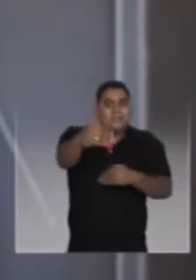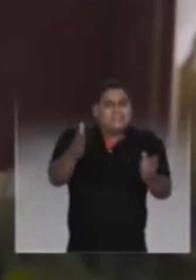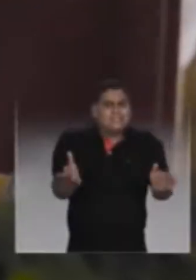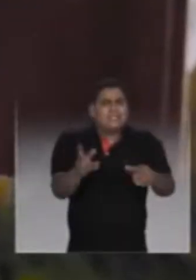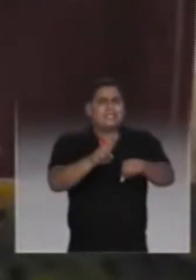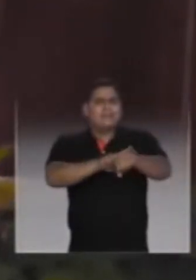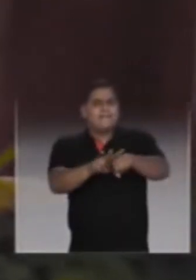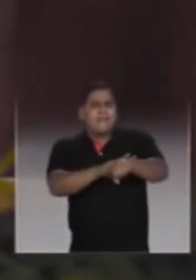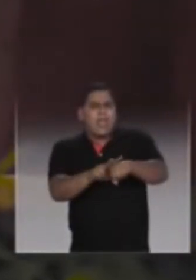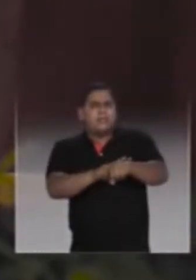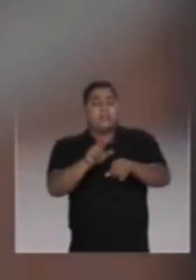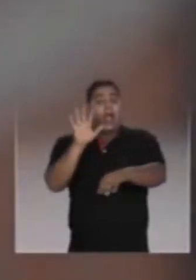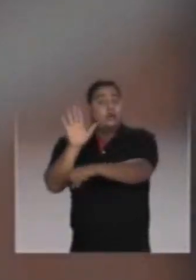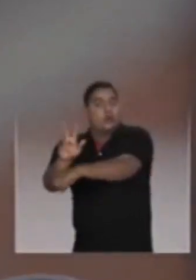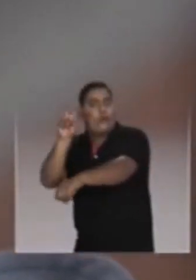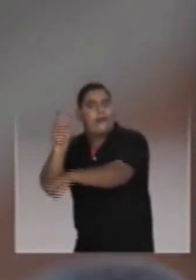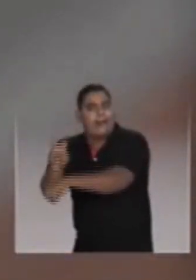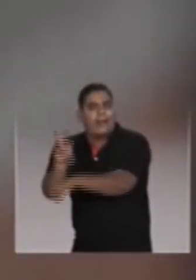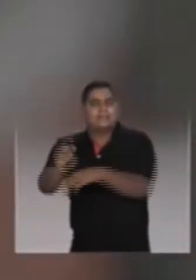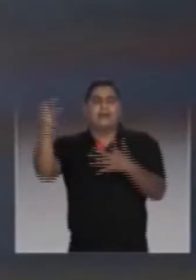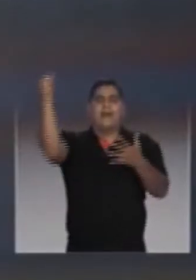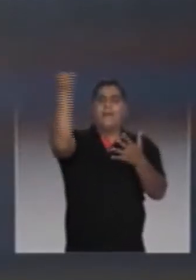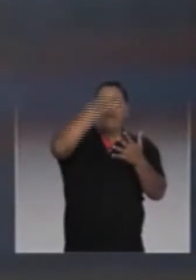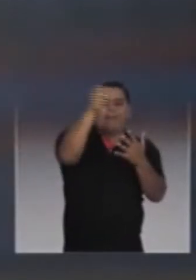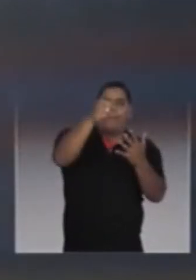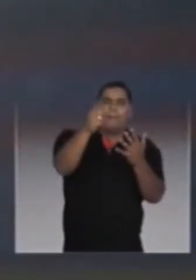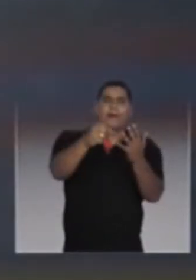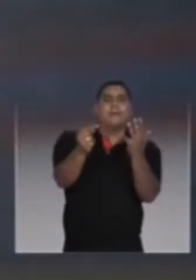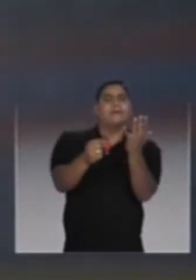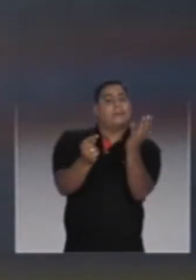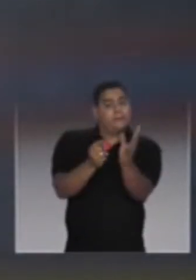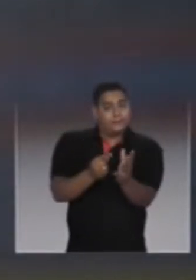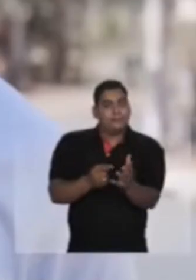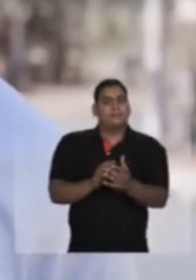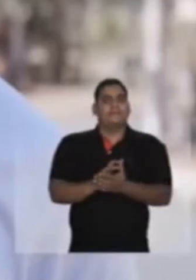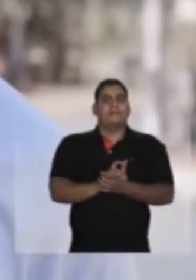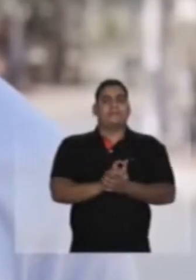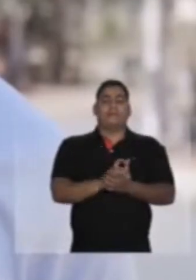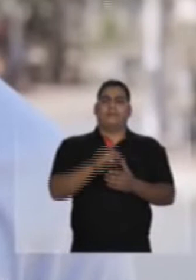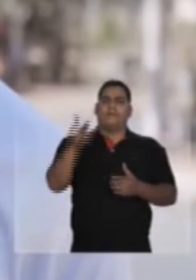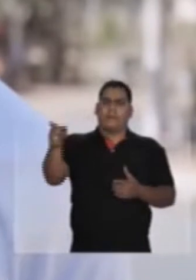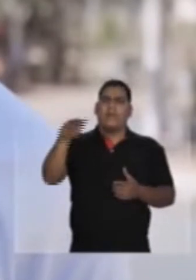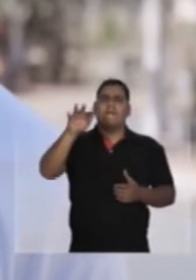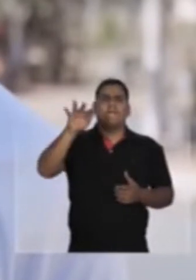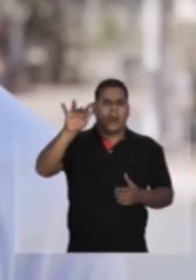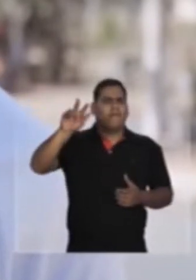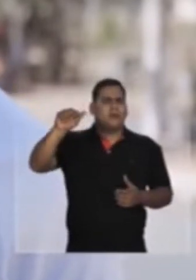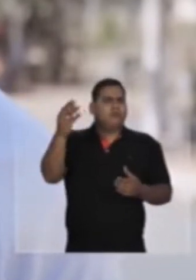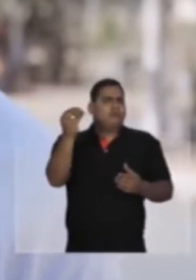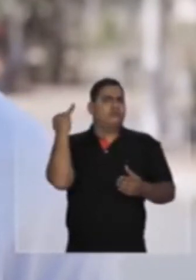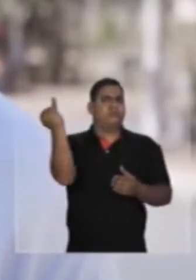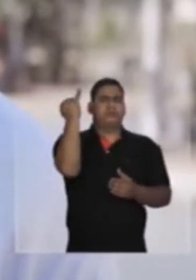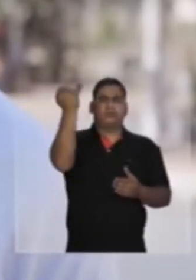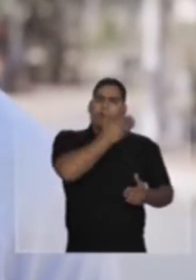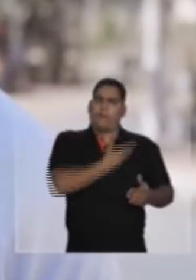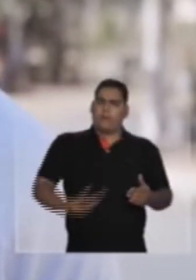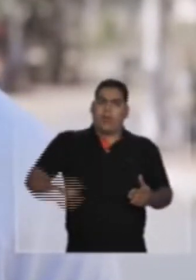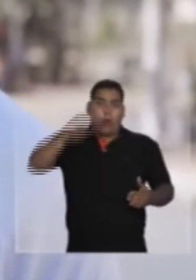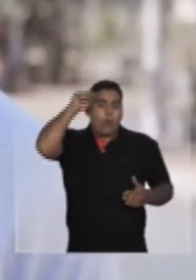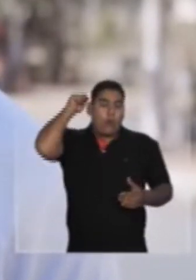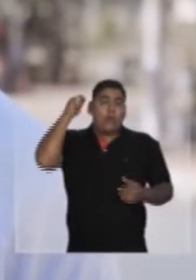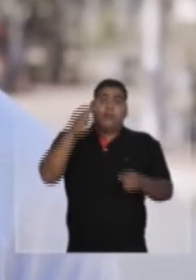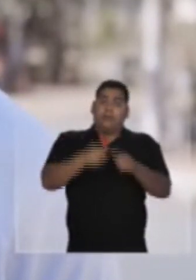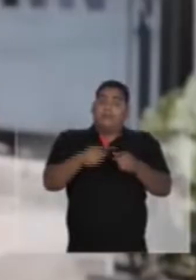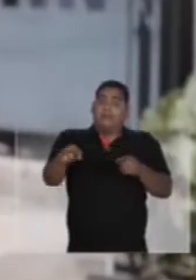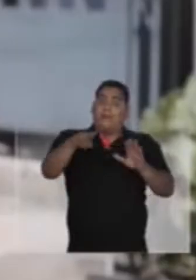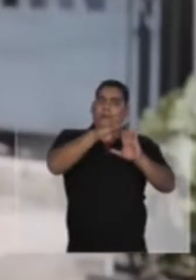Universitária, a Cesta Verde, ajudou creches e muito mais. A Flávia foi muito importante no governo Arruda, principalmente